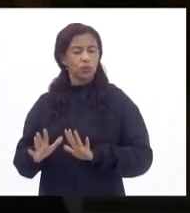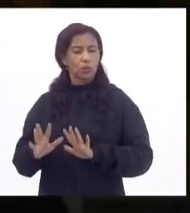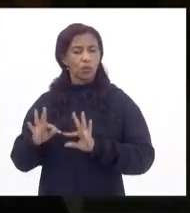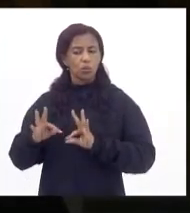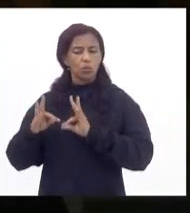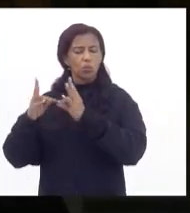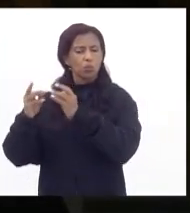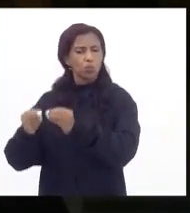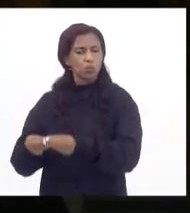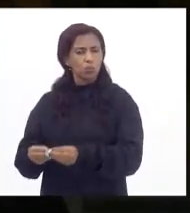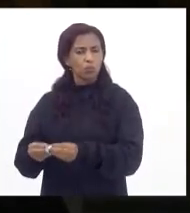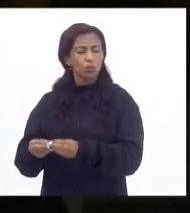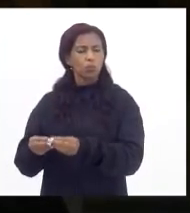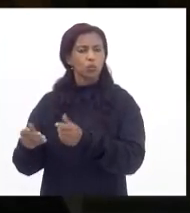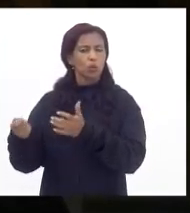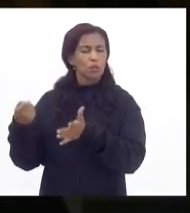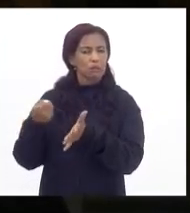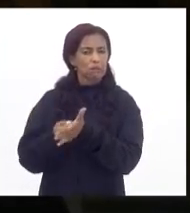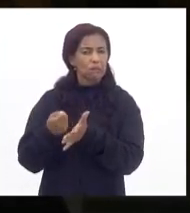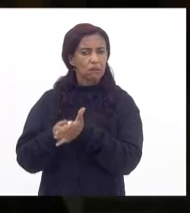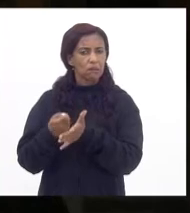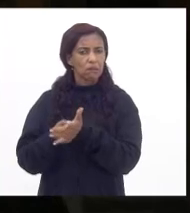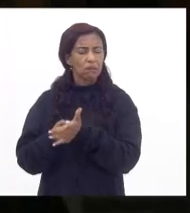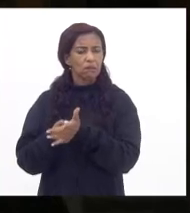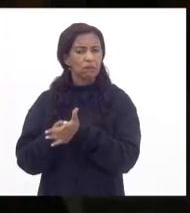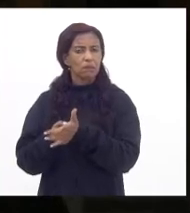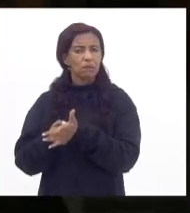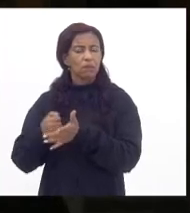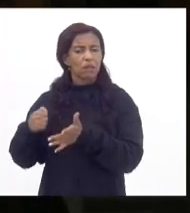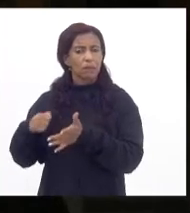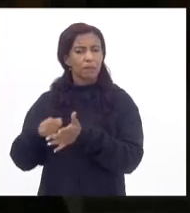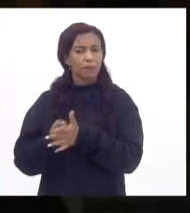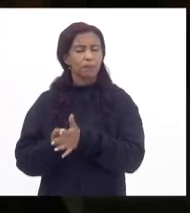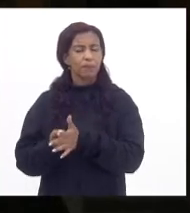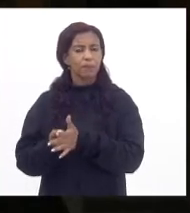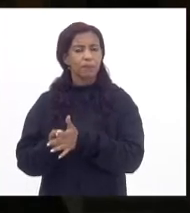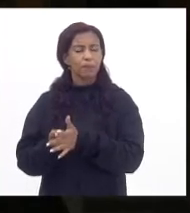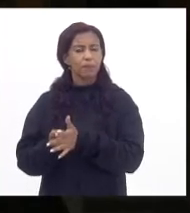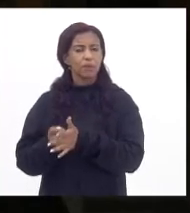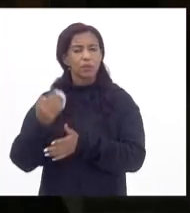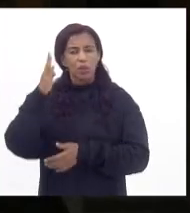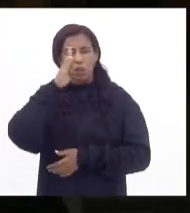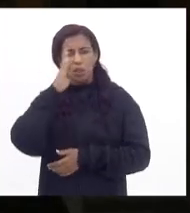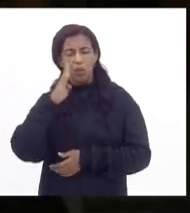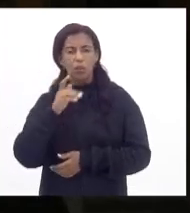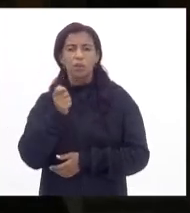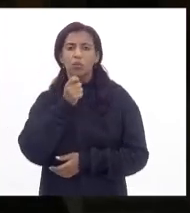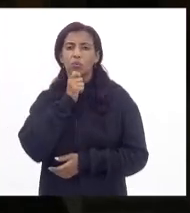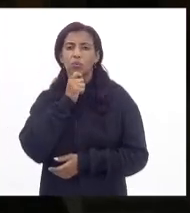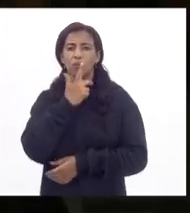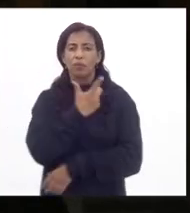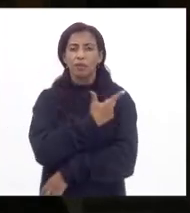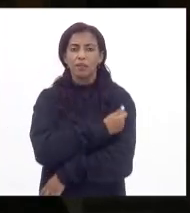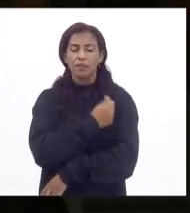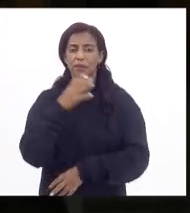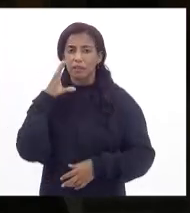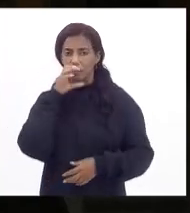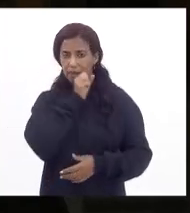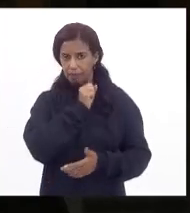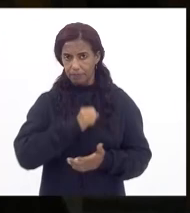aqueles e aquelas que tentaram impedir que o Brasil tivesse acesso à vacina o mais rápido possível